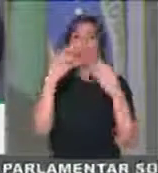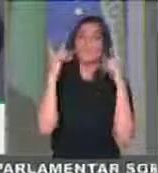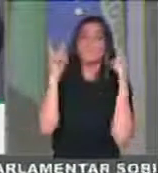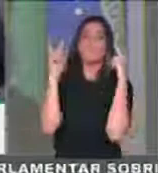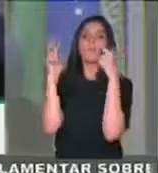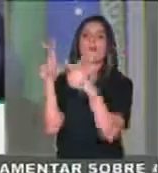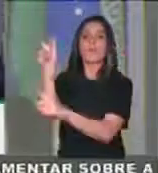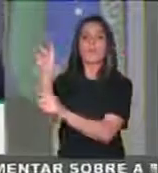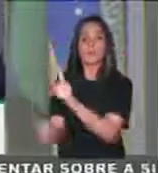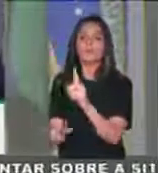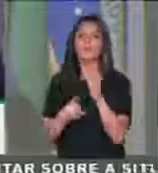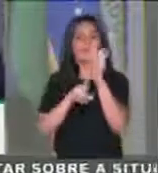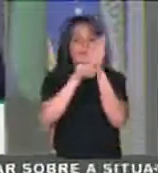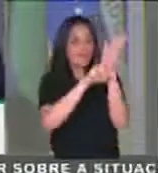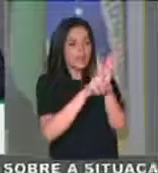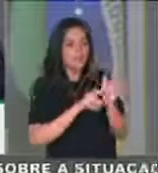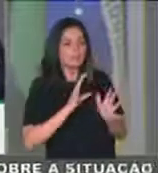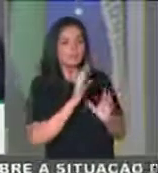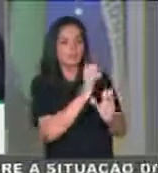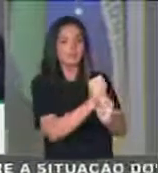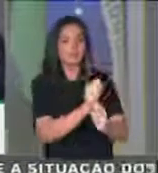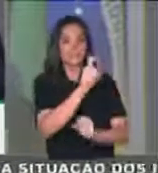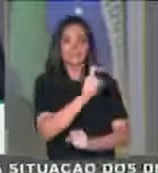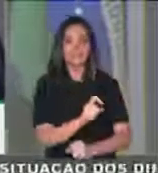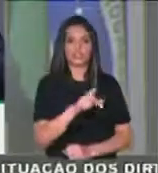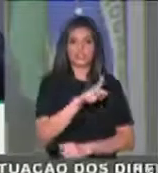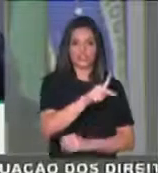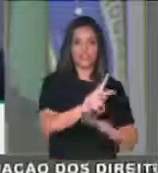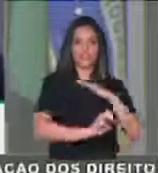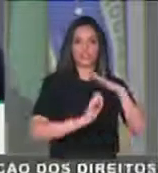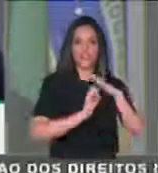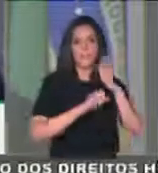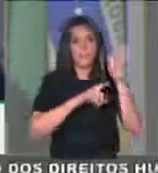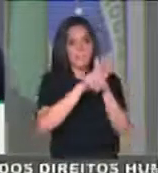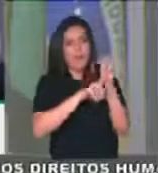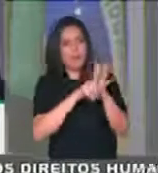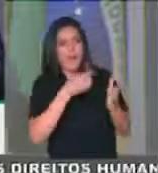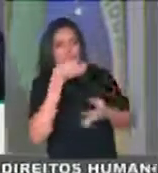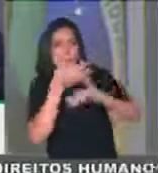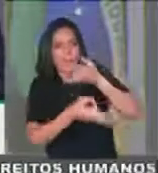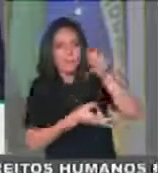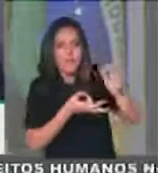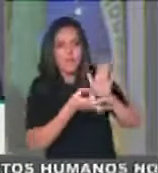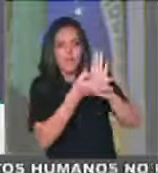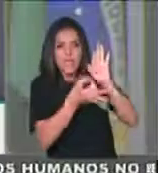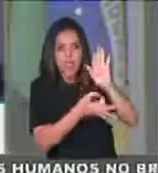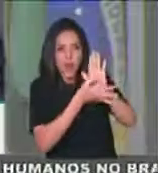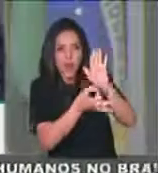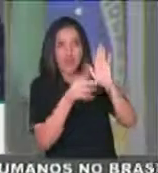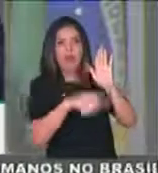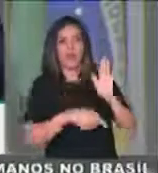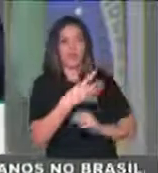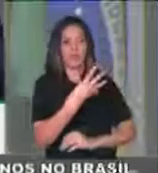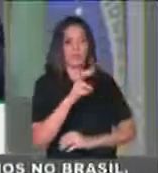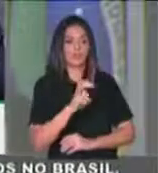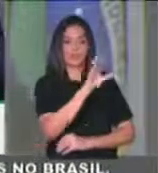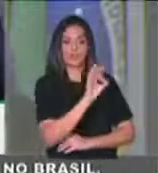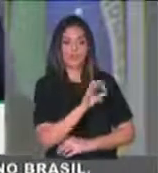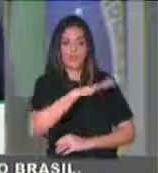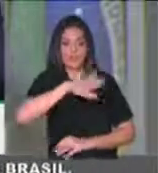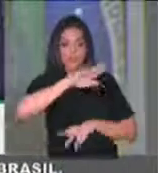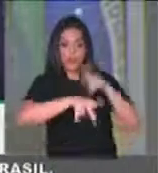pesquisa de um levantamento da XP, indica que 45% dos brasileiros acham